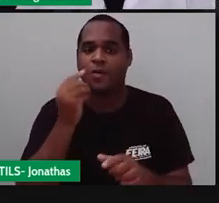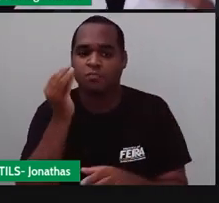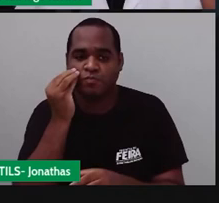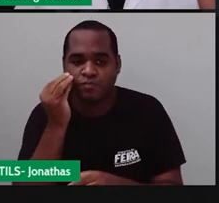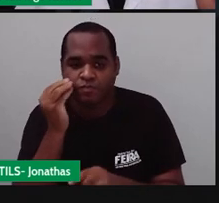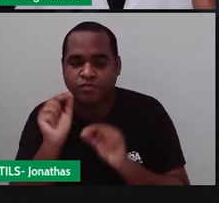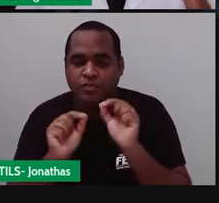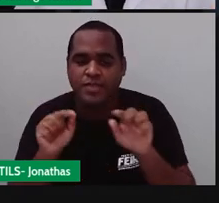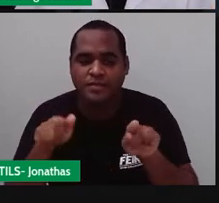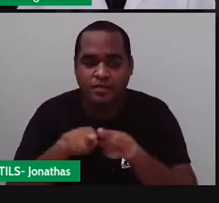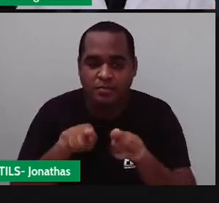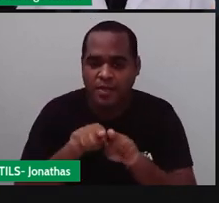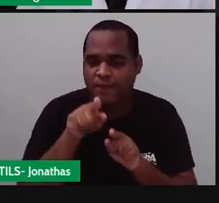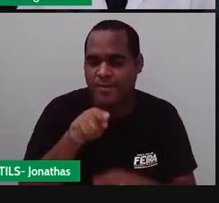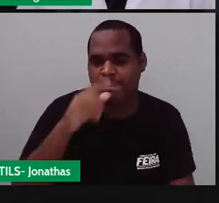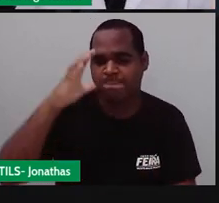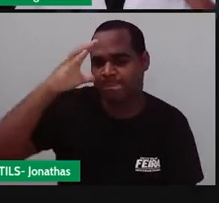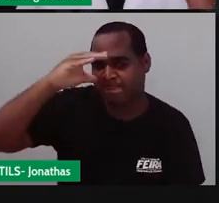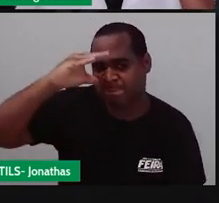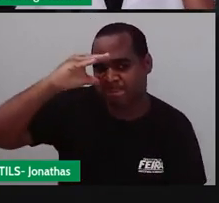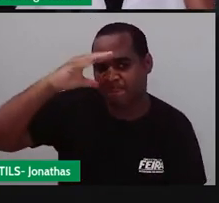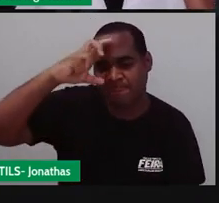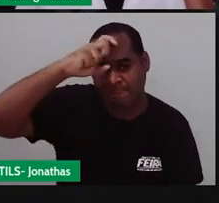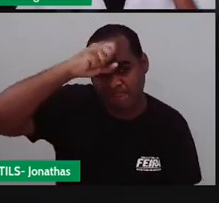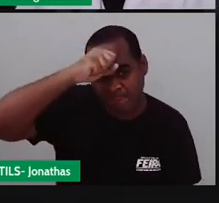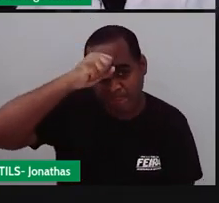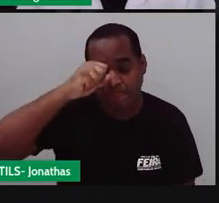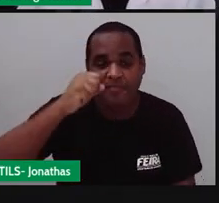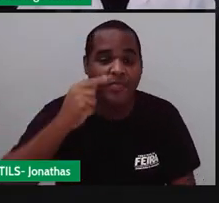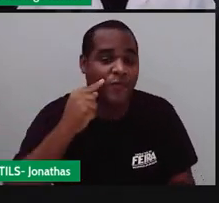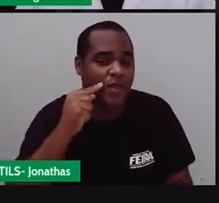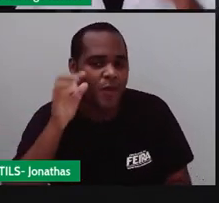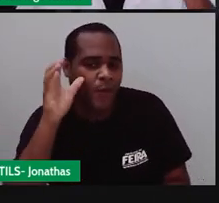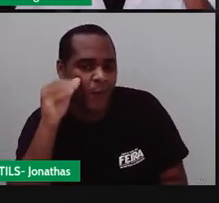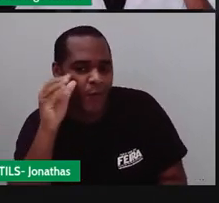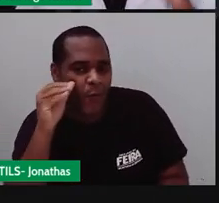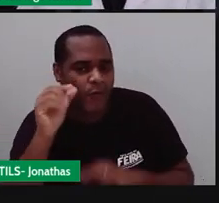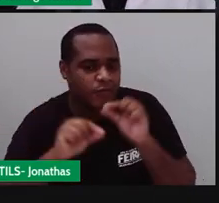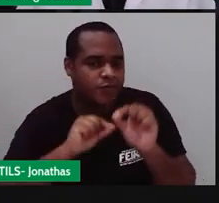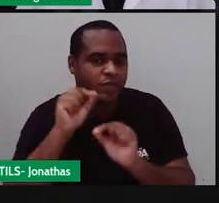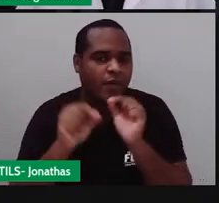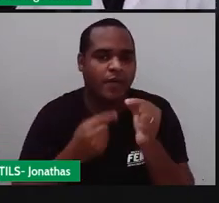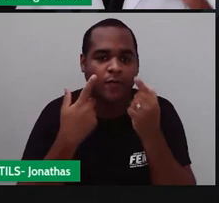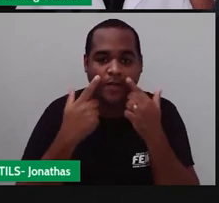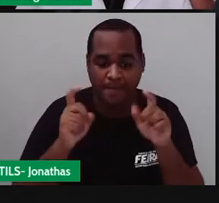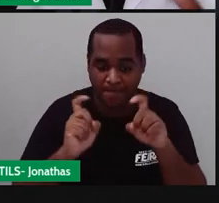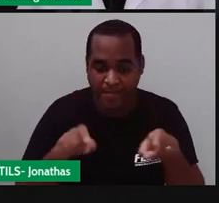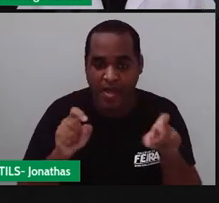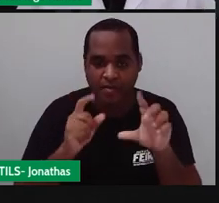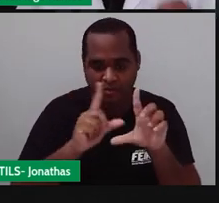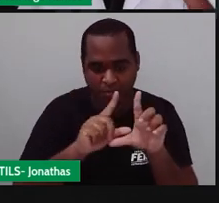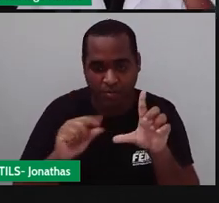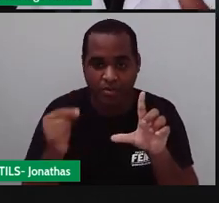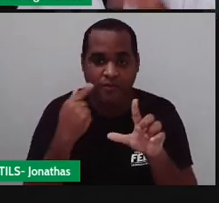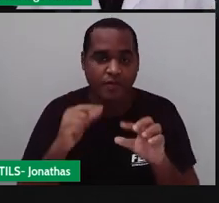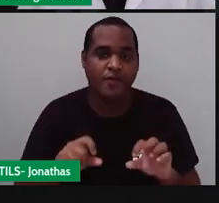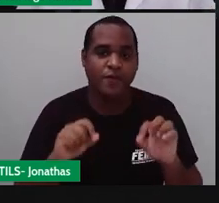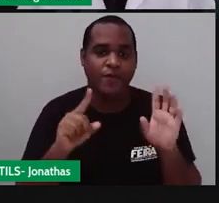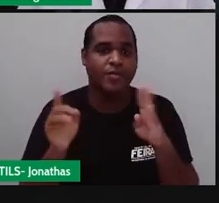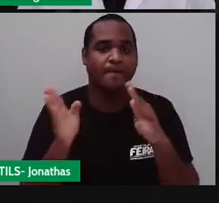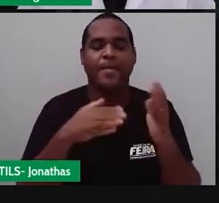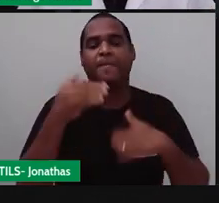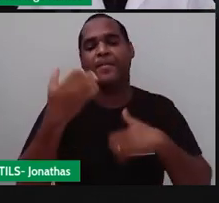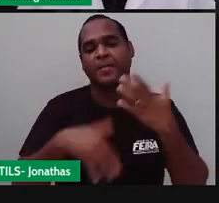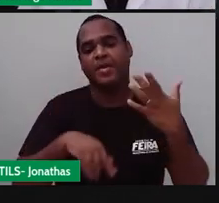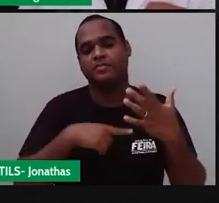bom que é para deixar você curioso deixar você curiosa em clicar nos links assistir o vídeo e fazer